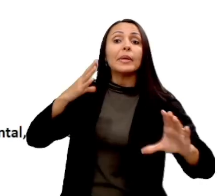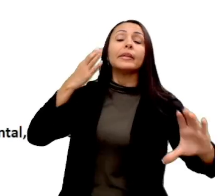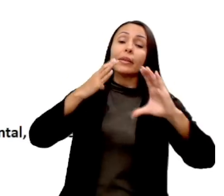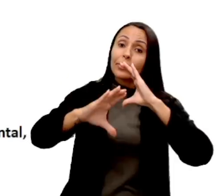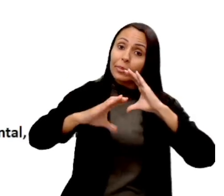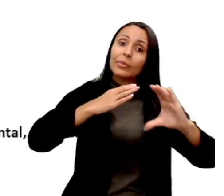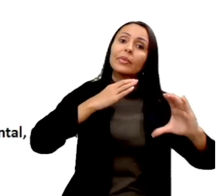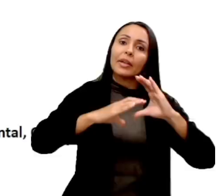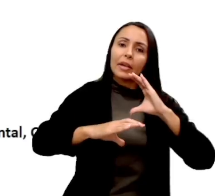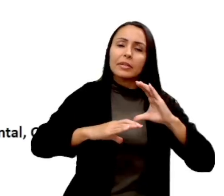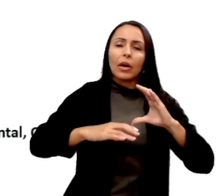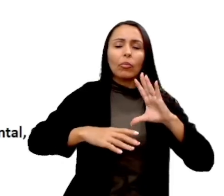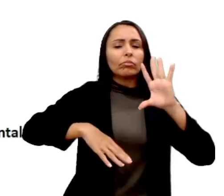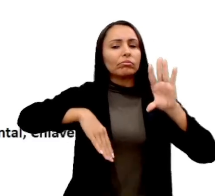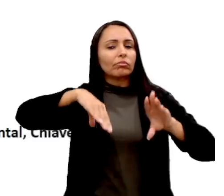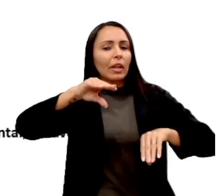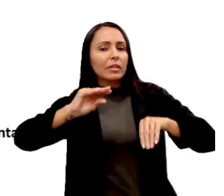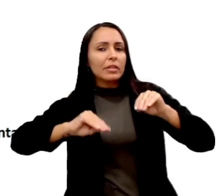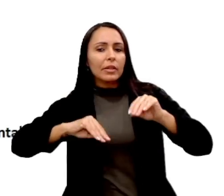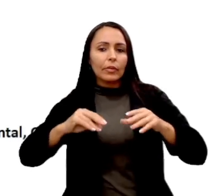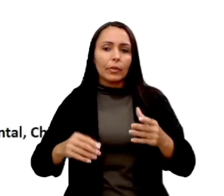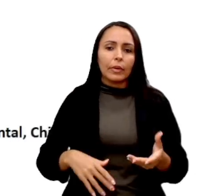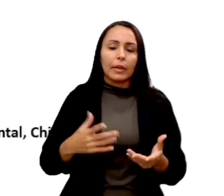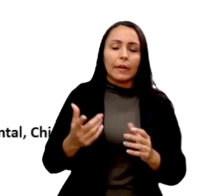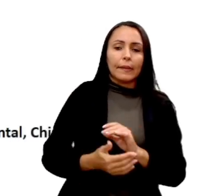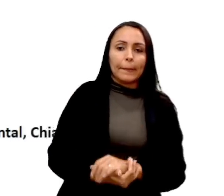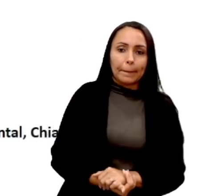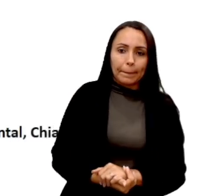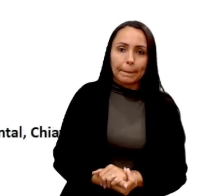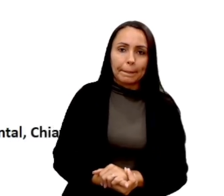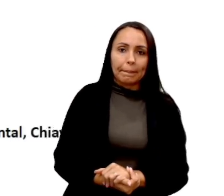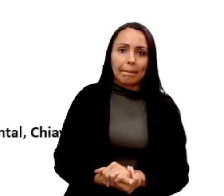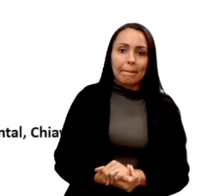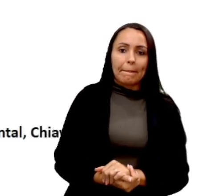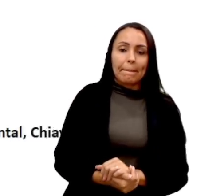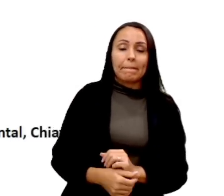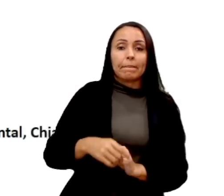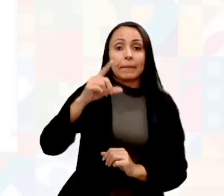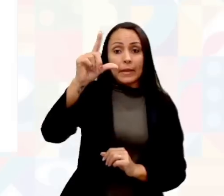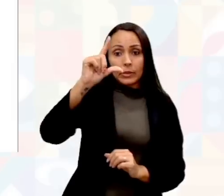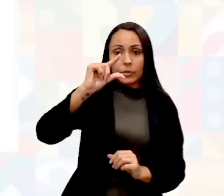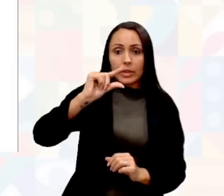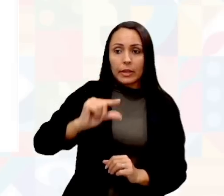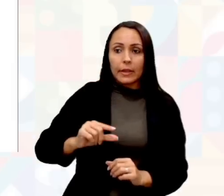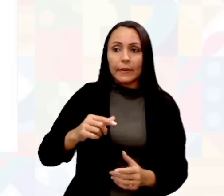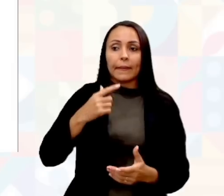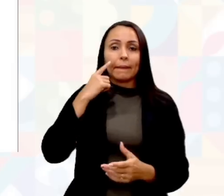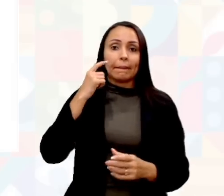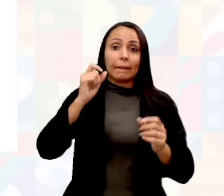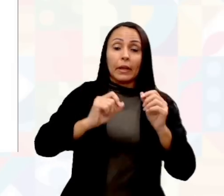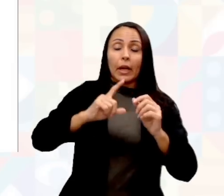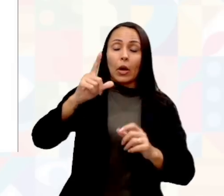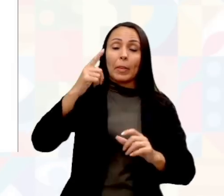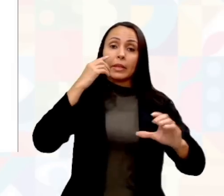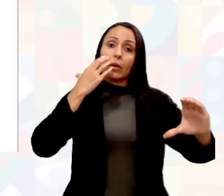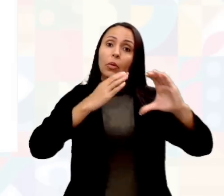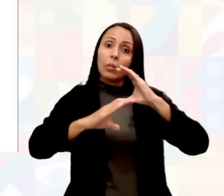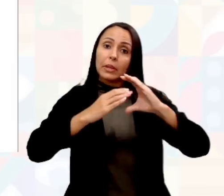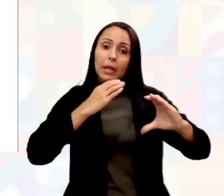flexível. gente vai ver aí que reduz a hierarquia e aumenta a comunicação,